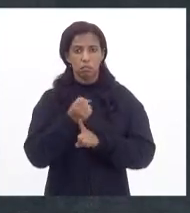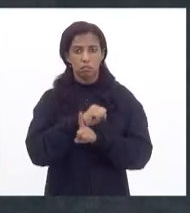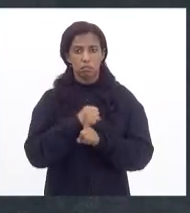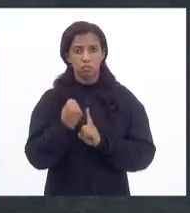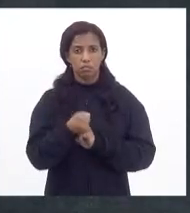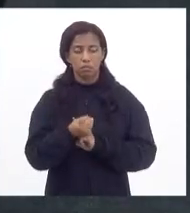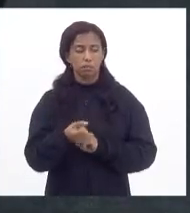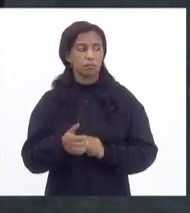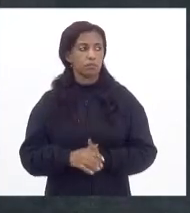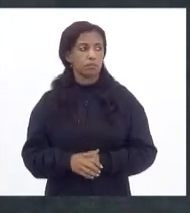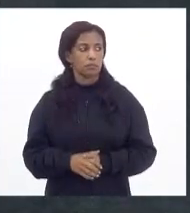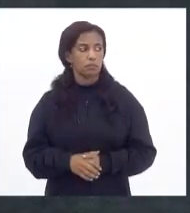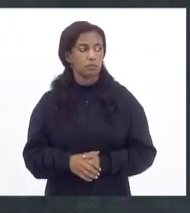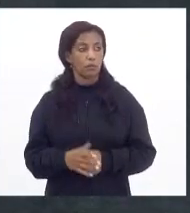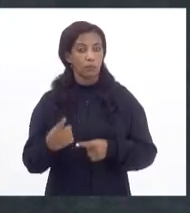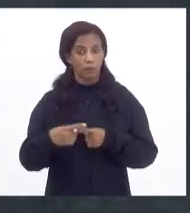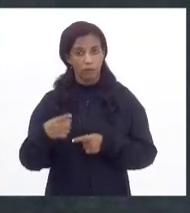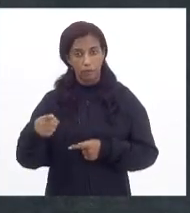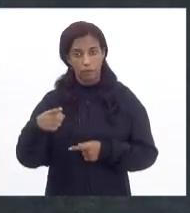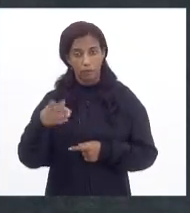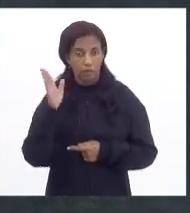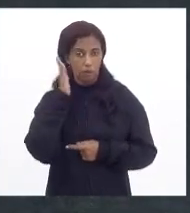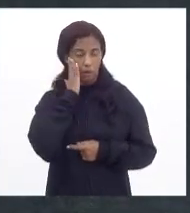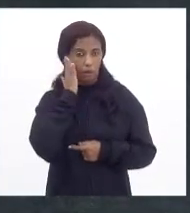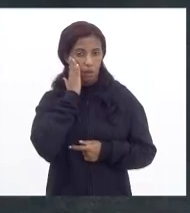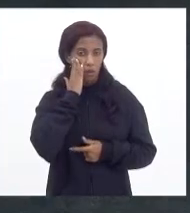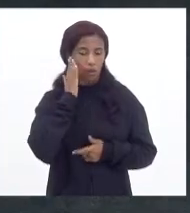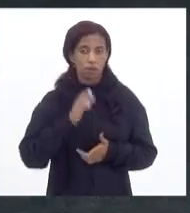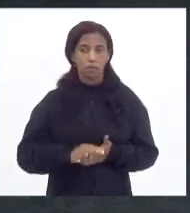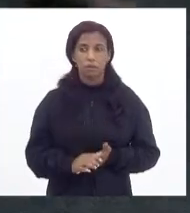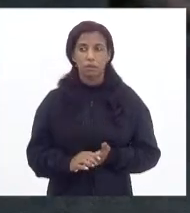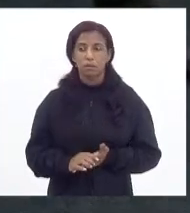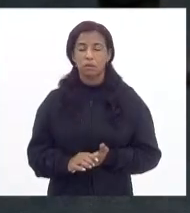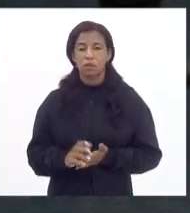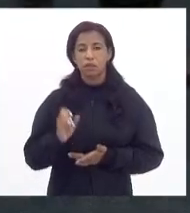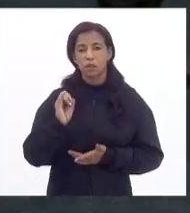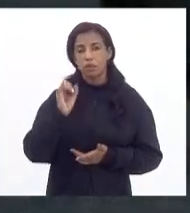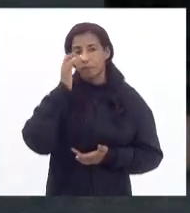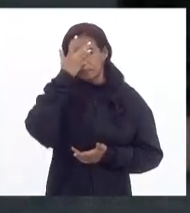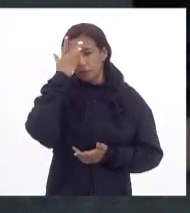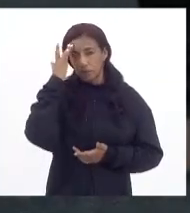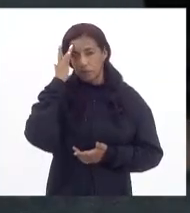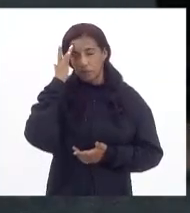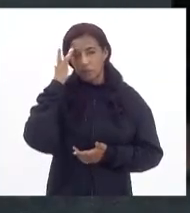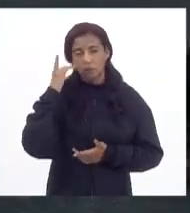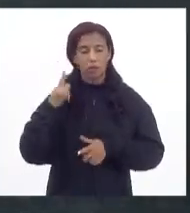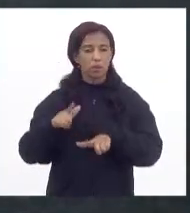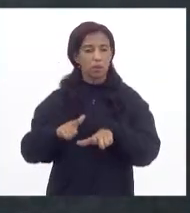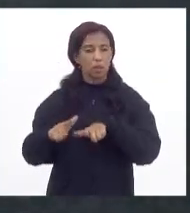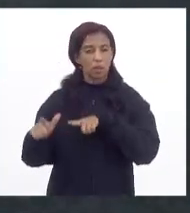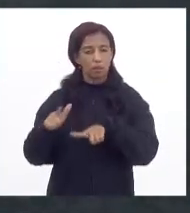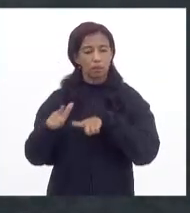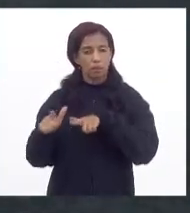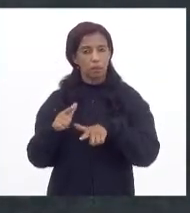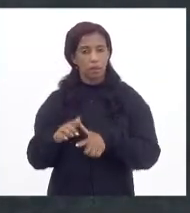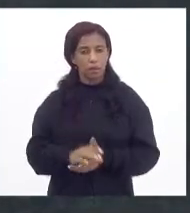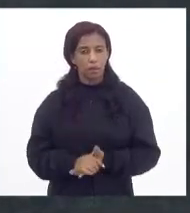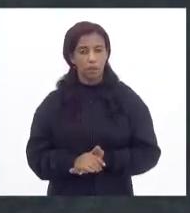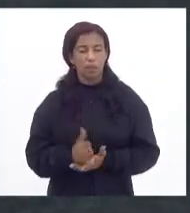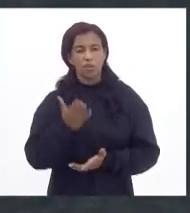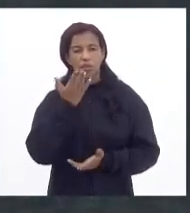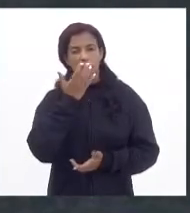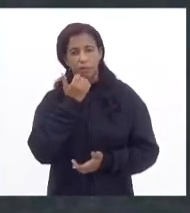Porque a senhora é de convir que alguém que faz a entrega de